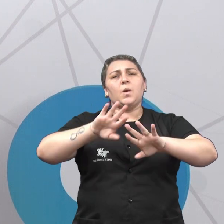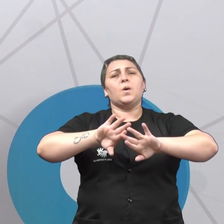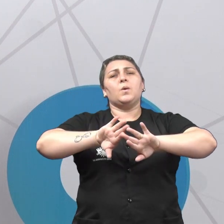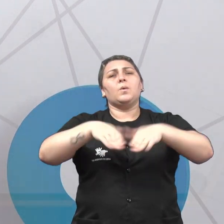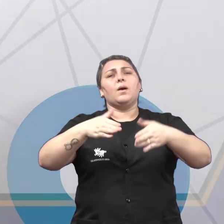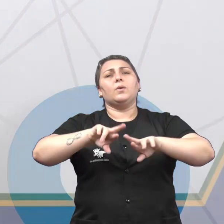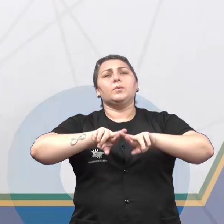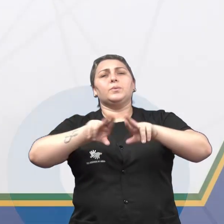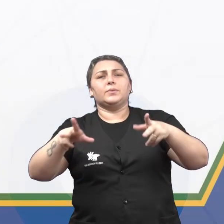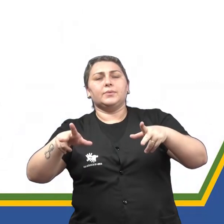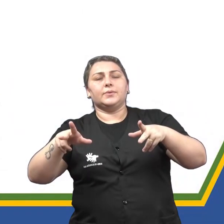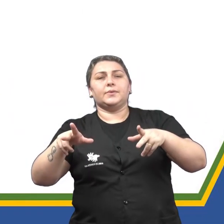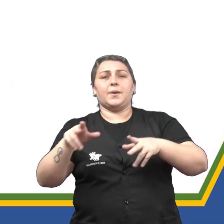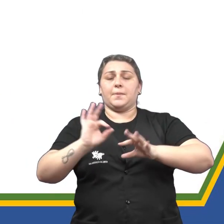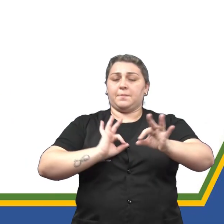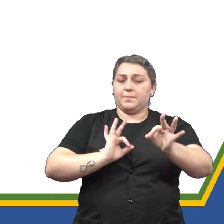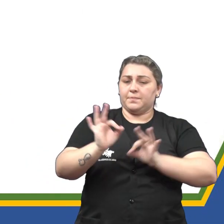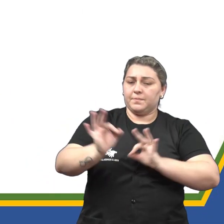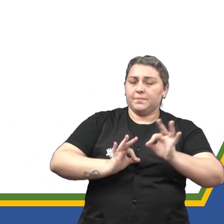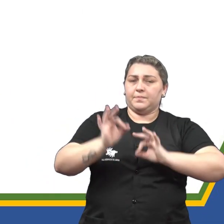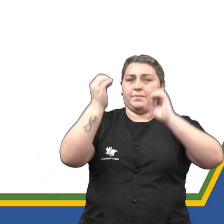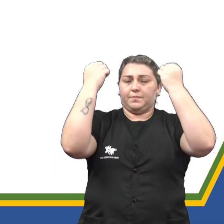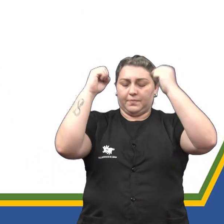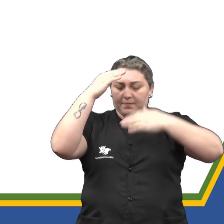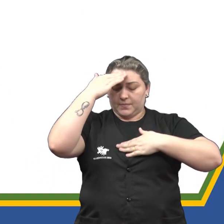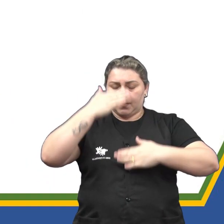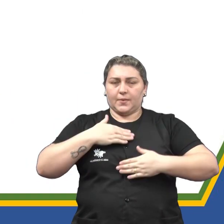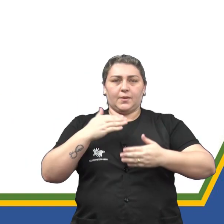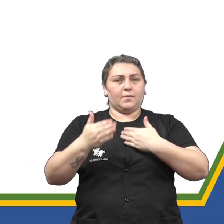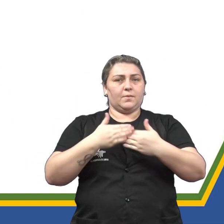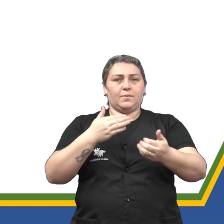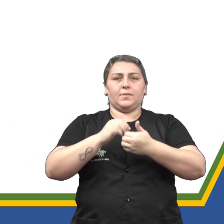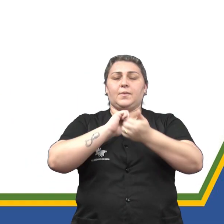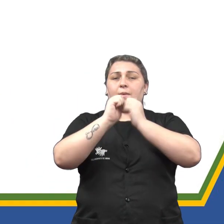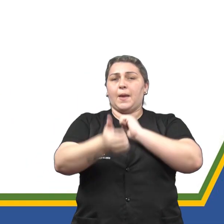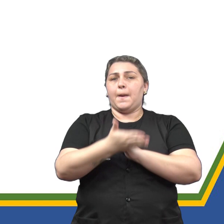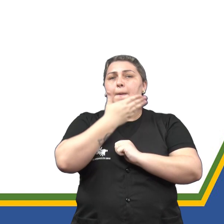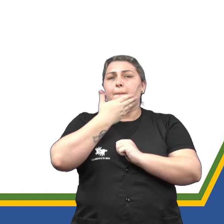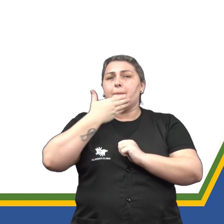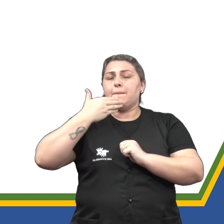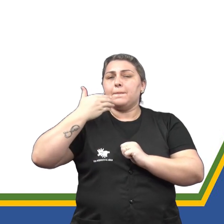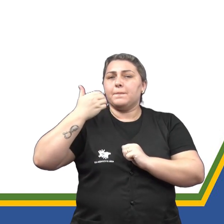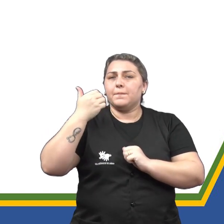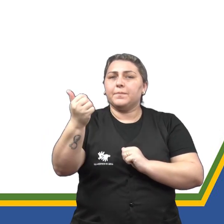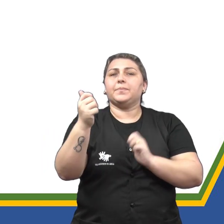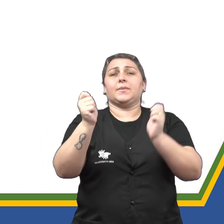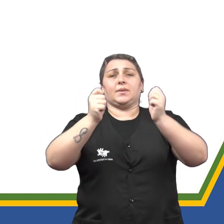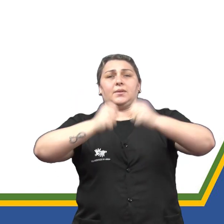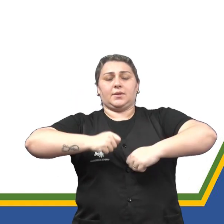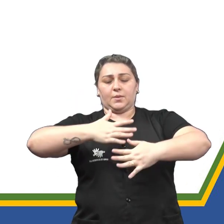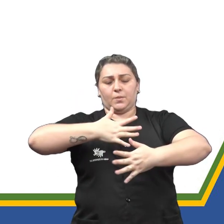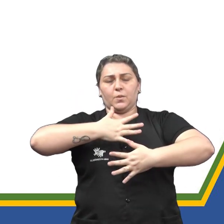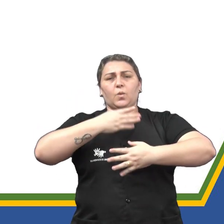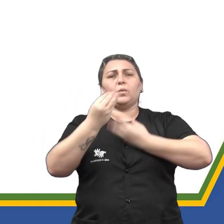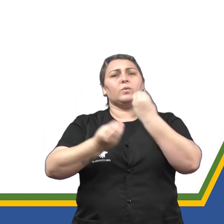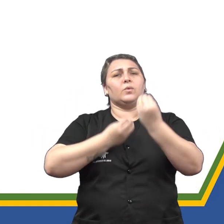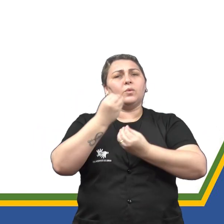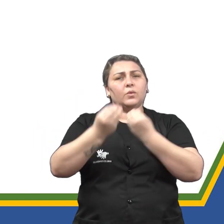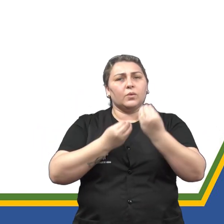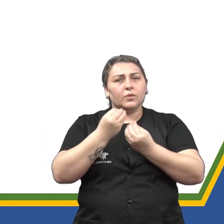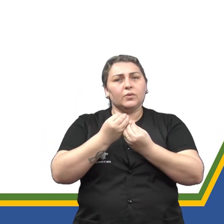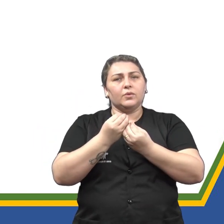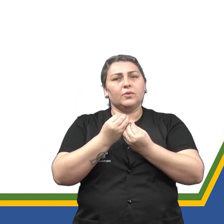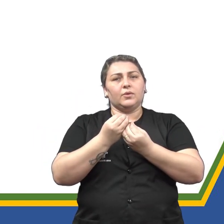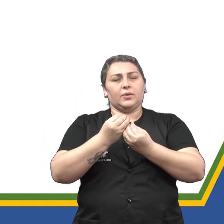diferença, né? A preparação física em qualquer esporte busca melhorar as chamadas capacidades motoras. As